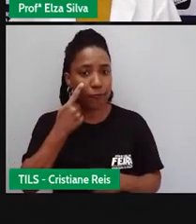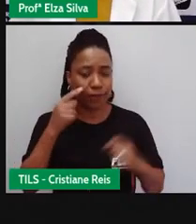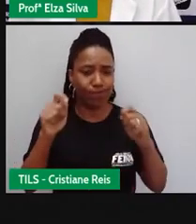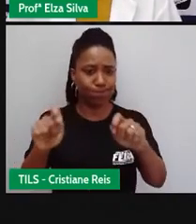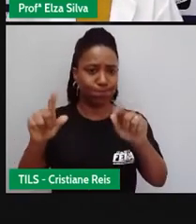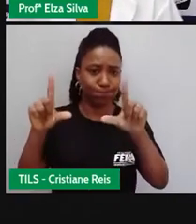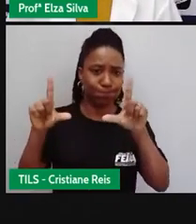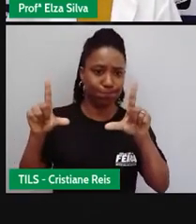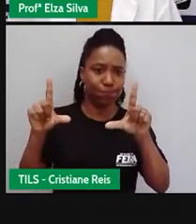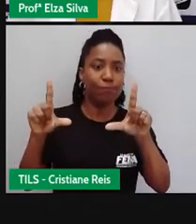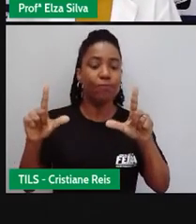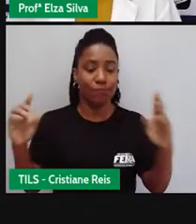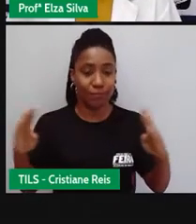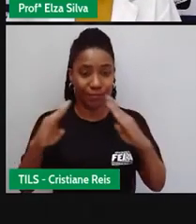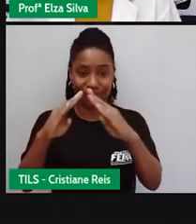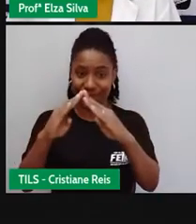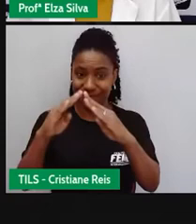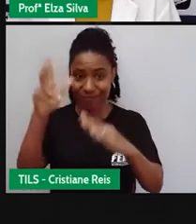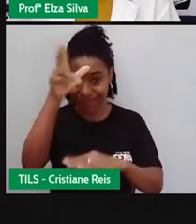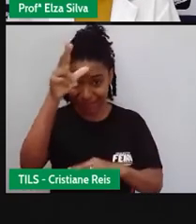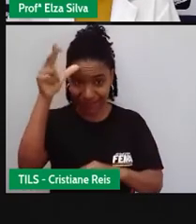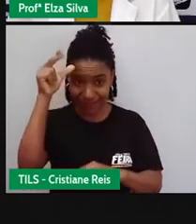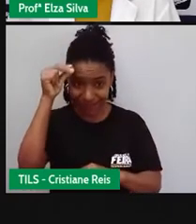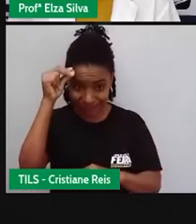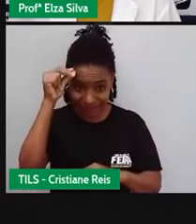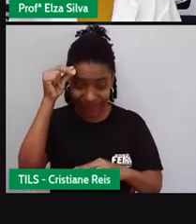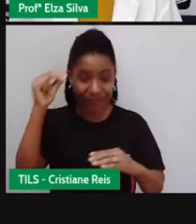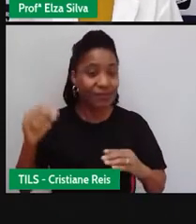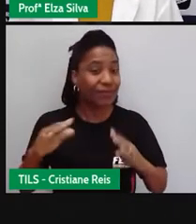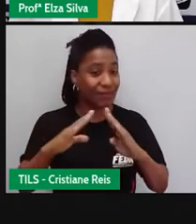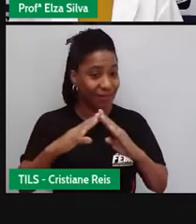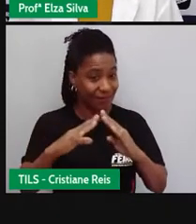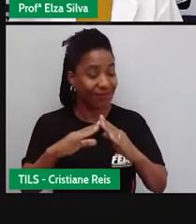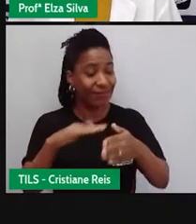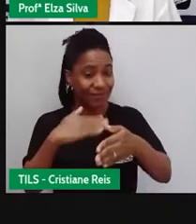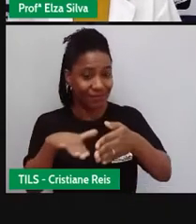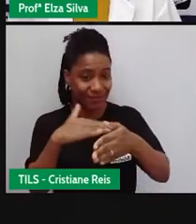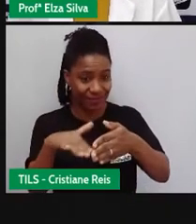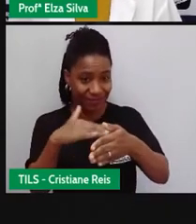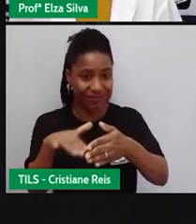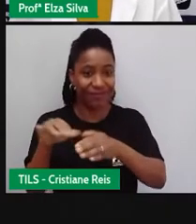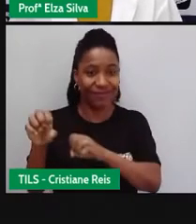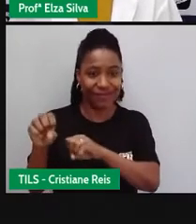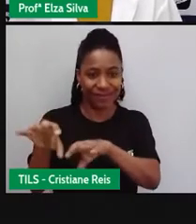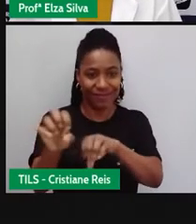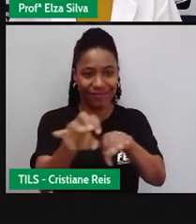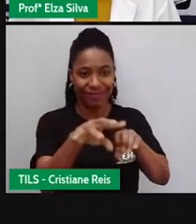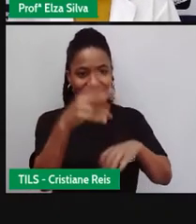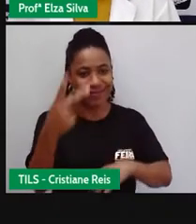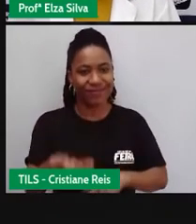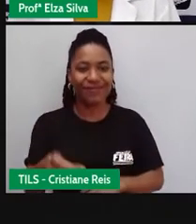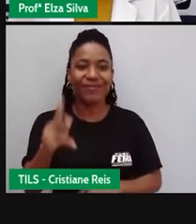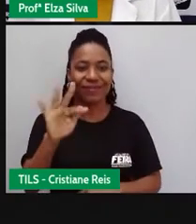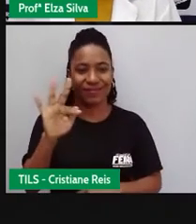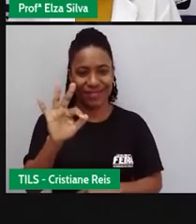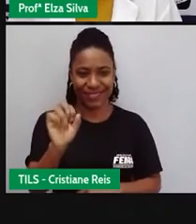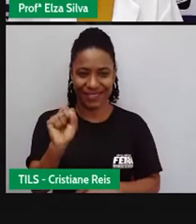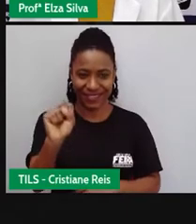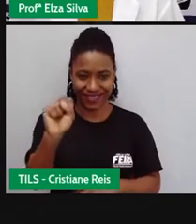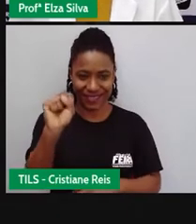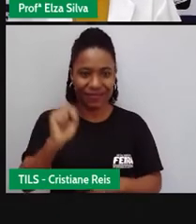painel com logomarcas da Prefeitura Municipal e da Secretaria de Educação de Feira de Santana.